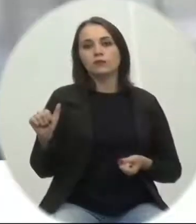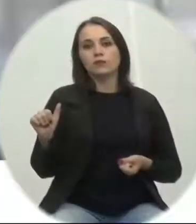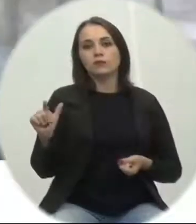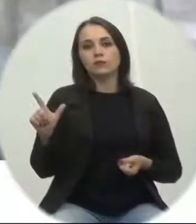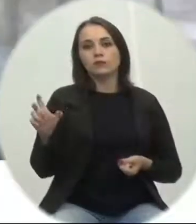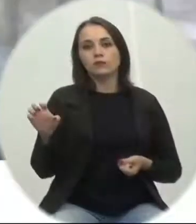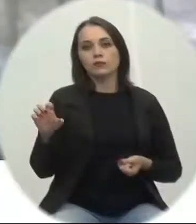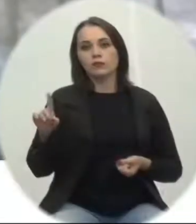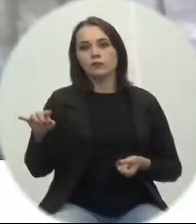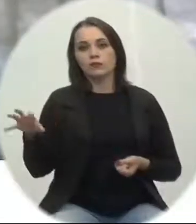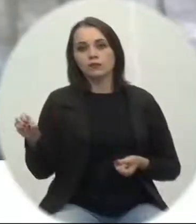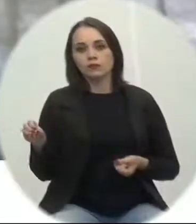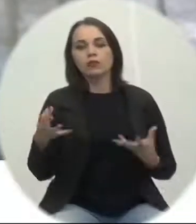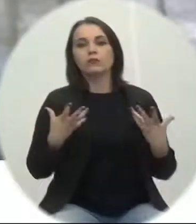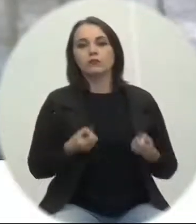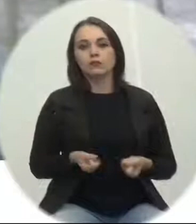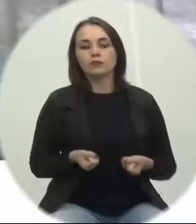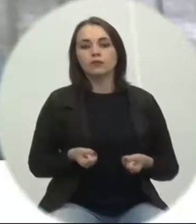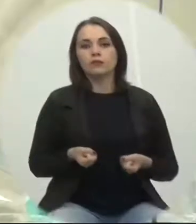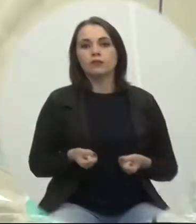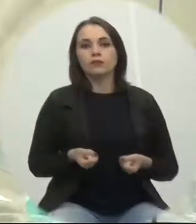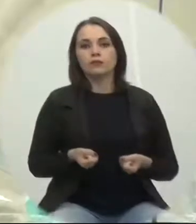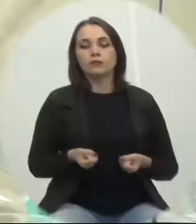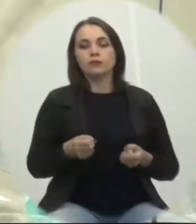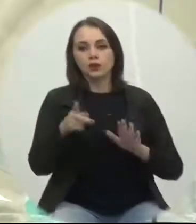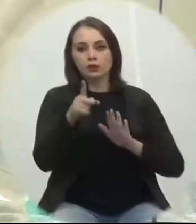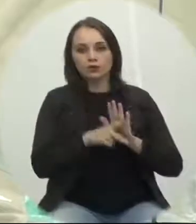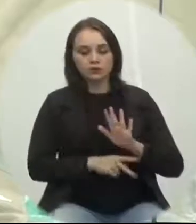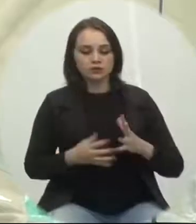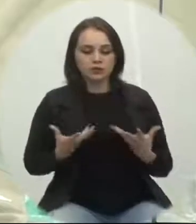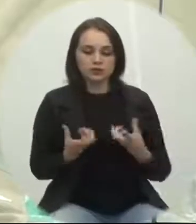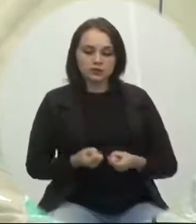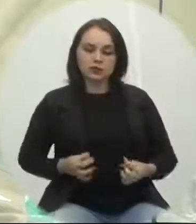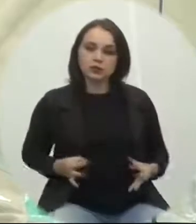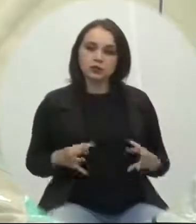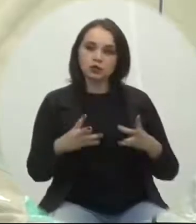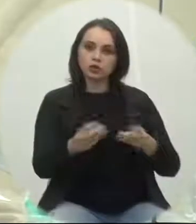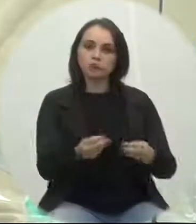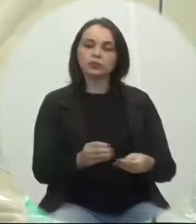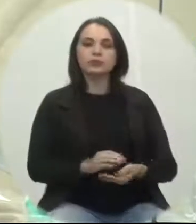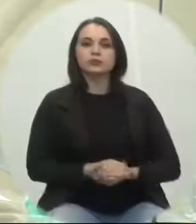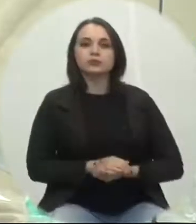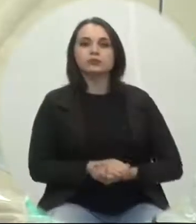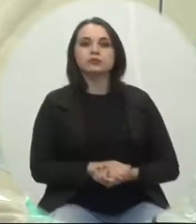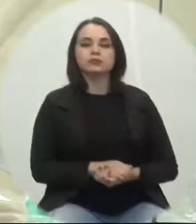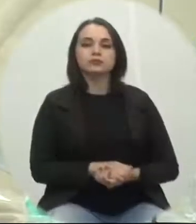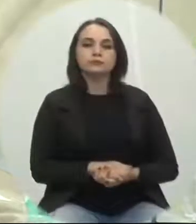Lima favor presidente O projeto foi aprovado por unanimidade.